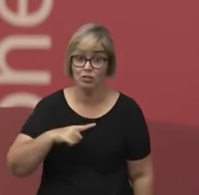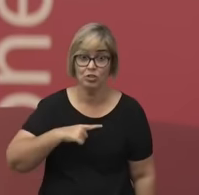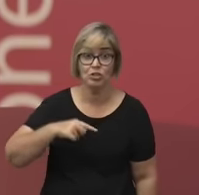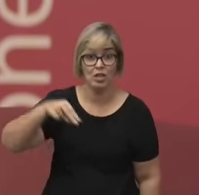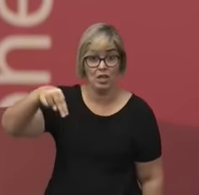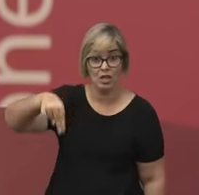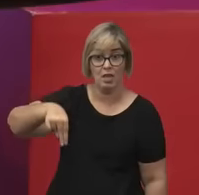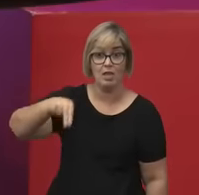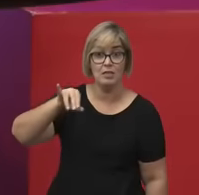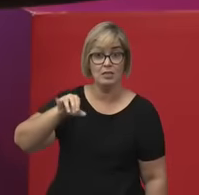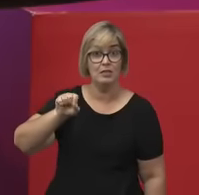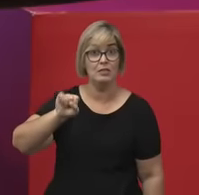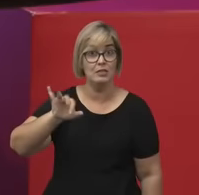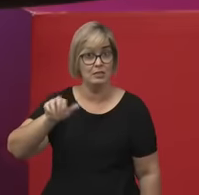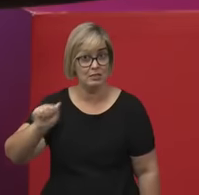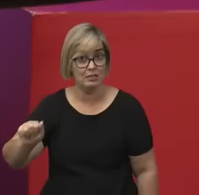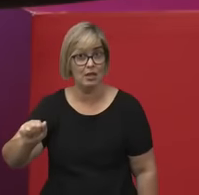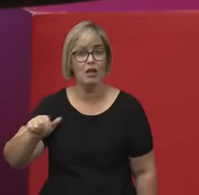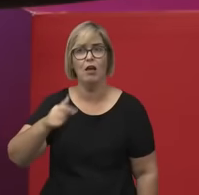senhorinha, etc.